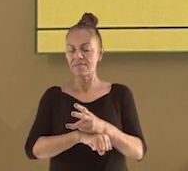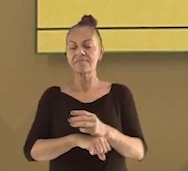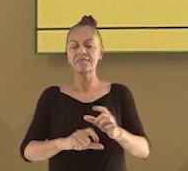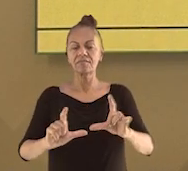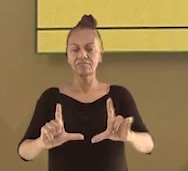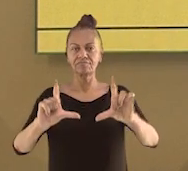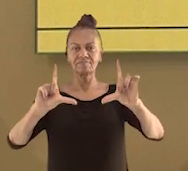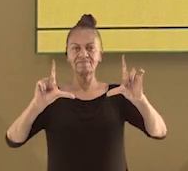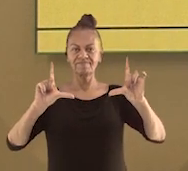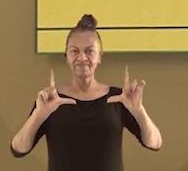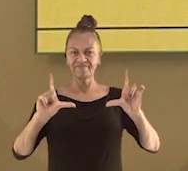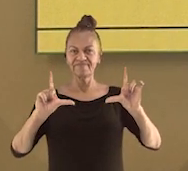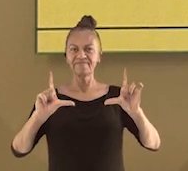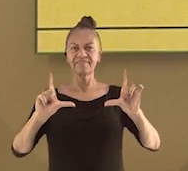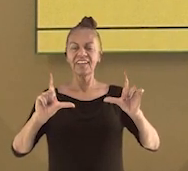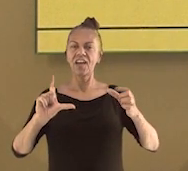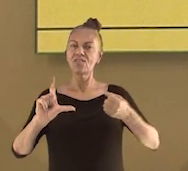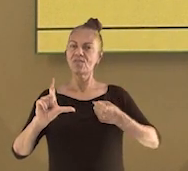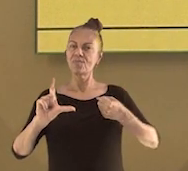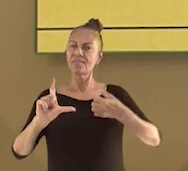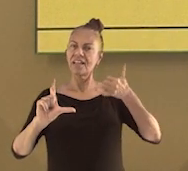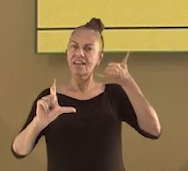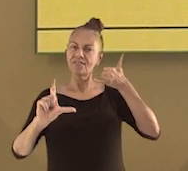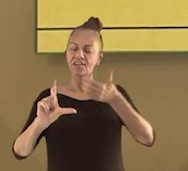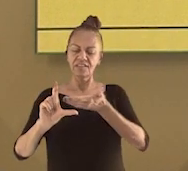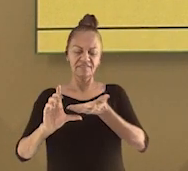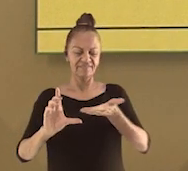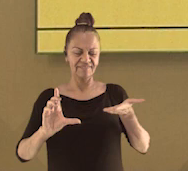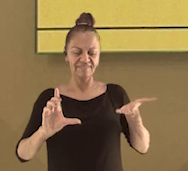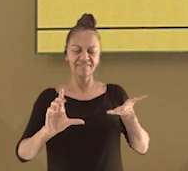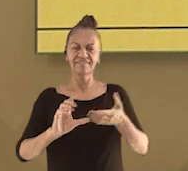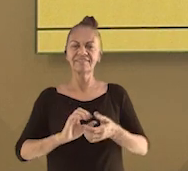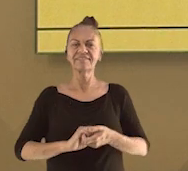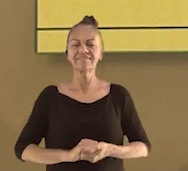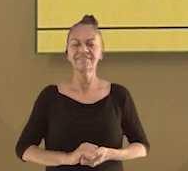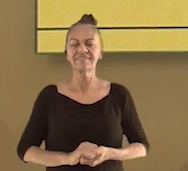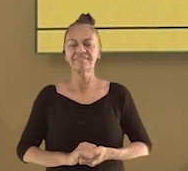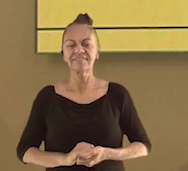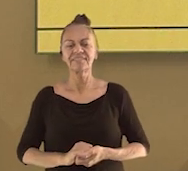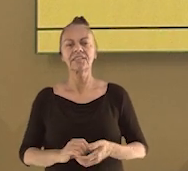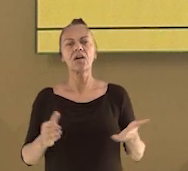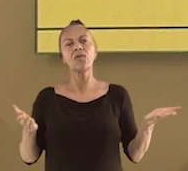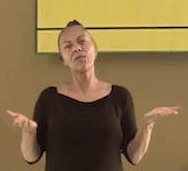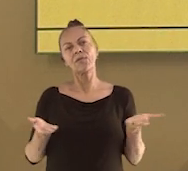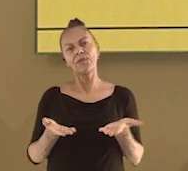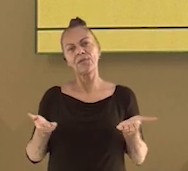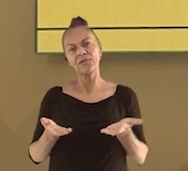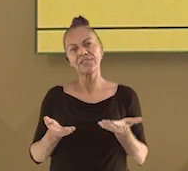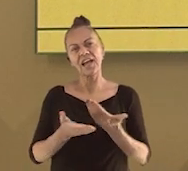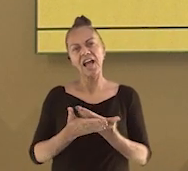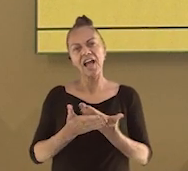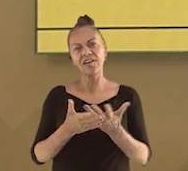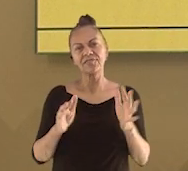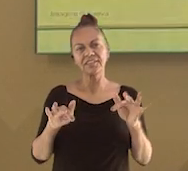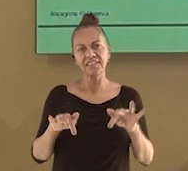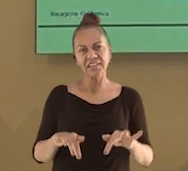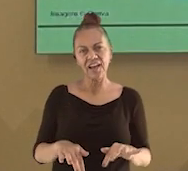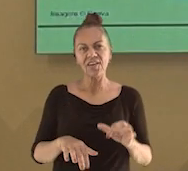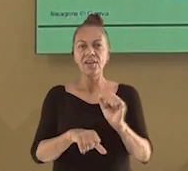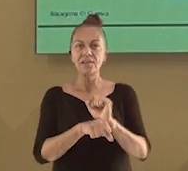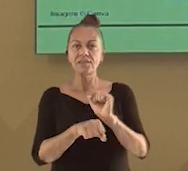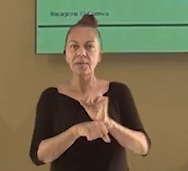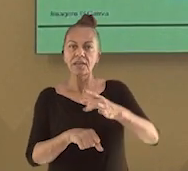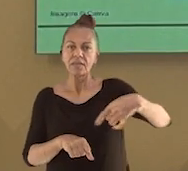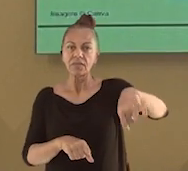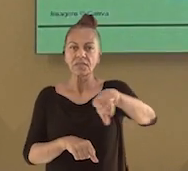WhatsApp, 2799-661-0143. E por hoje é